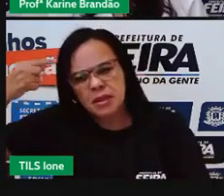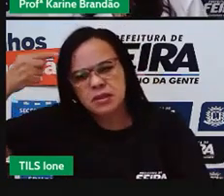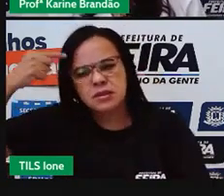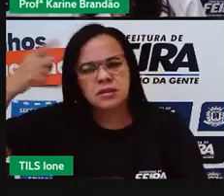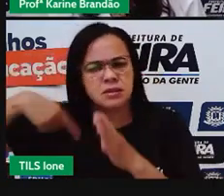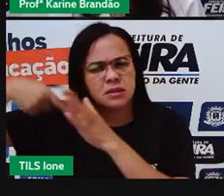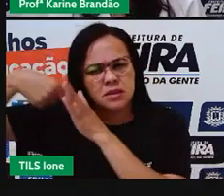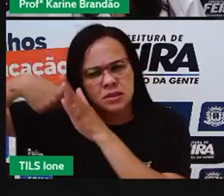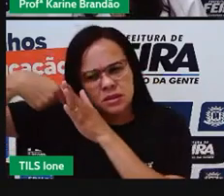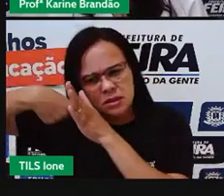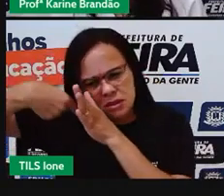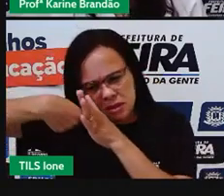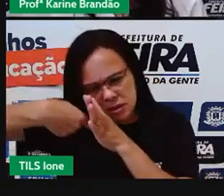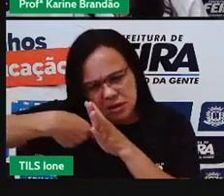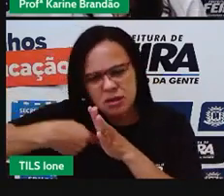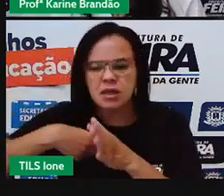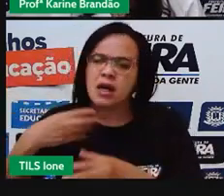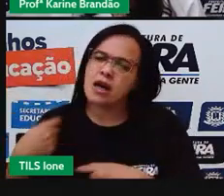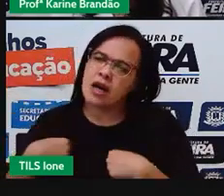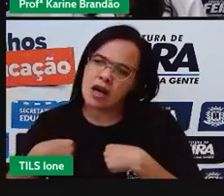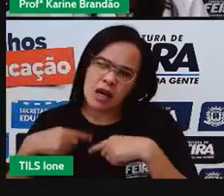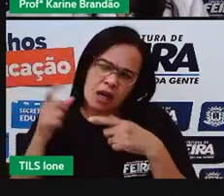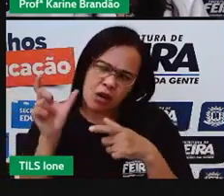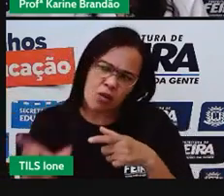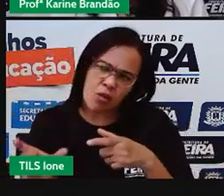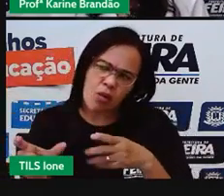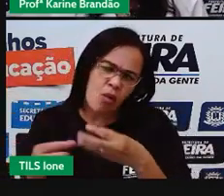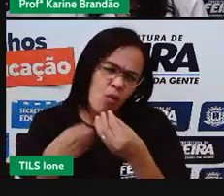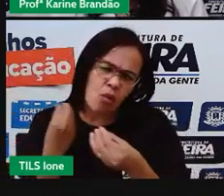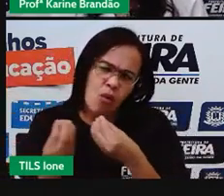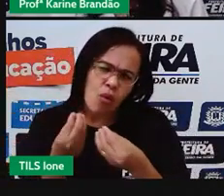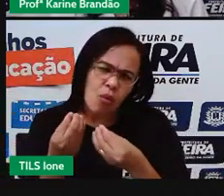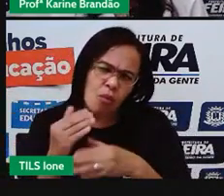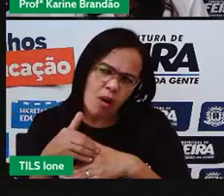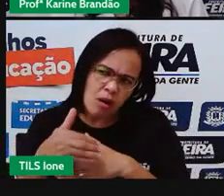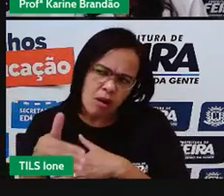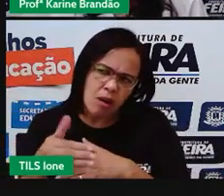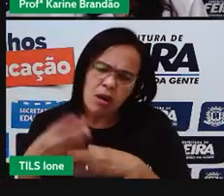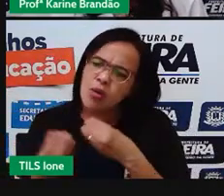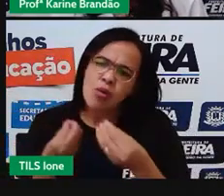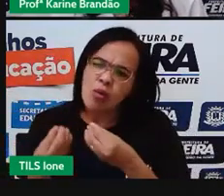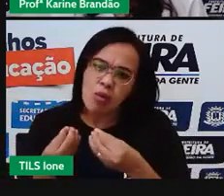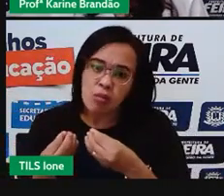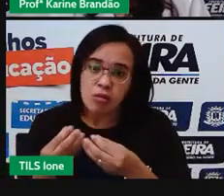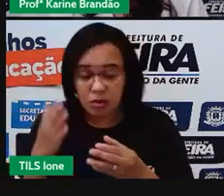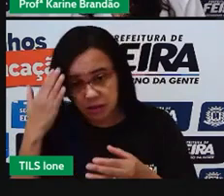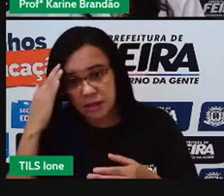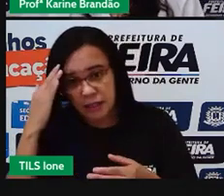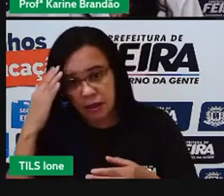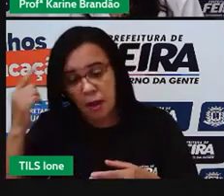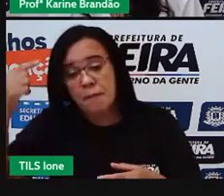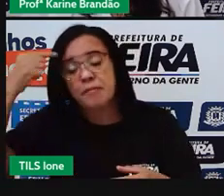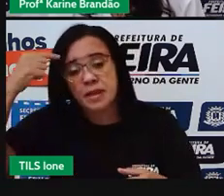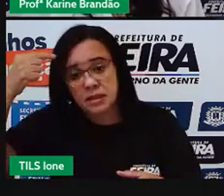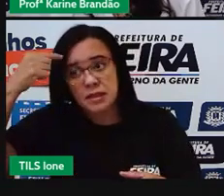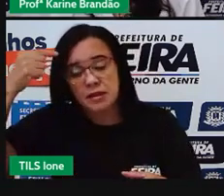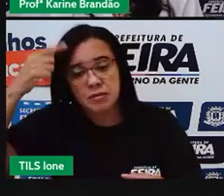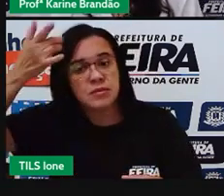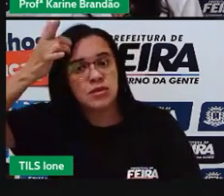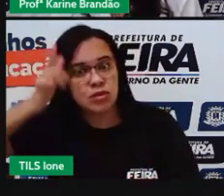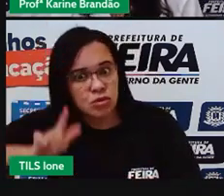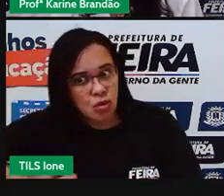dessa carne bovina ou de frango ou desses outros alimentos né vamos repensar a